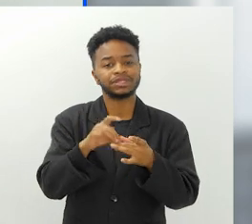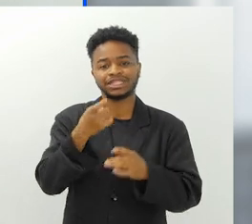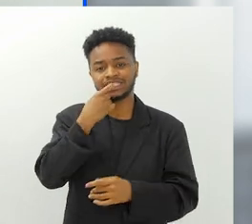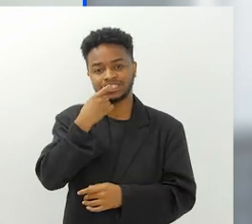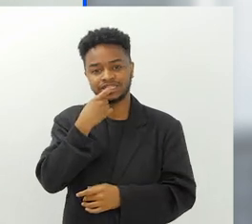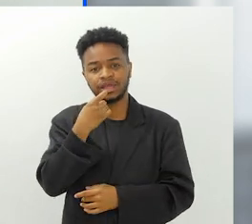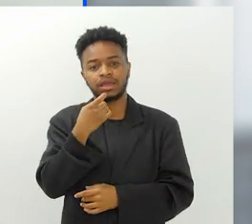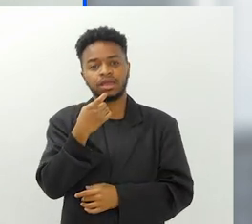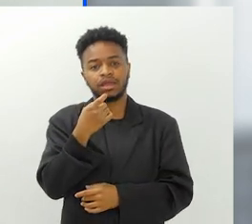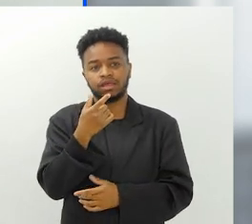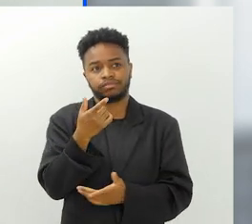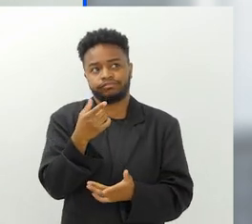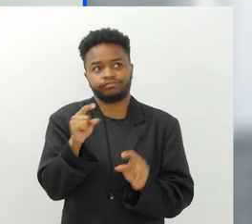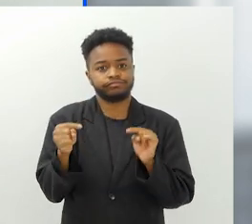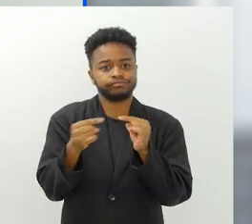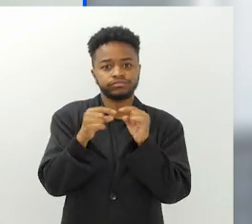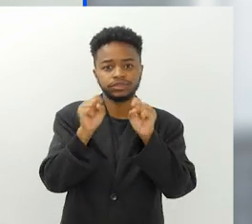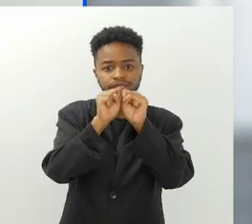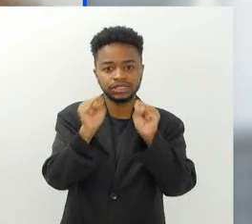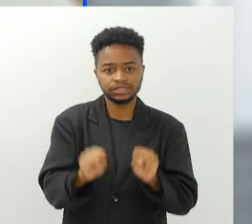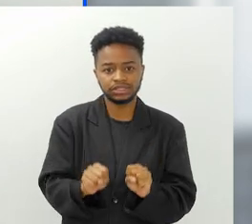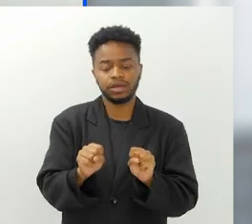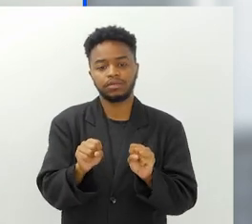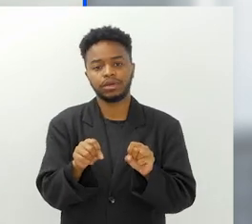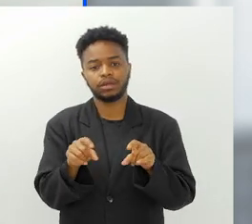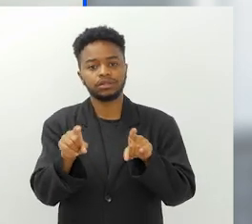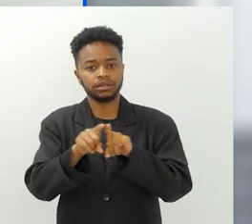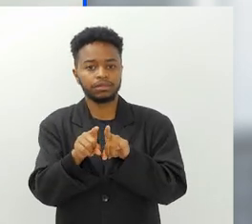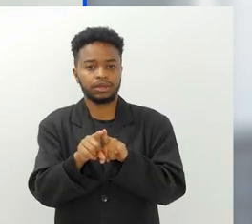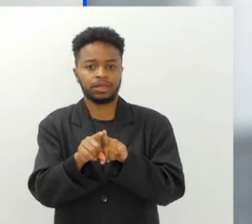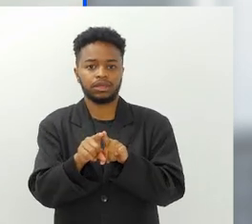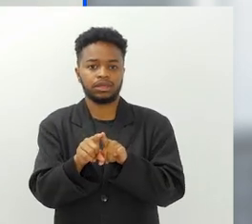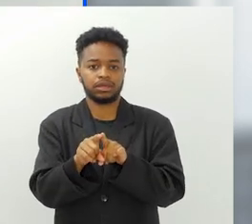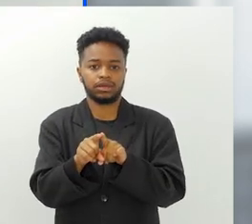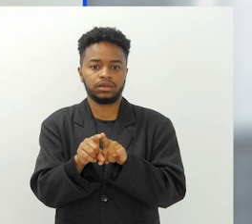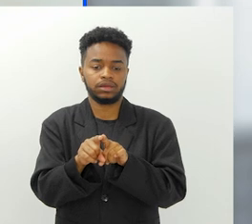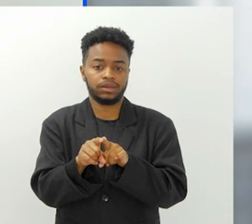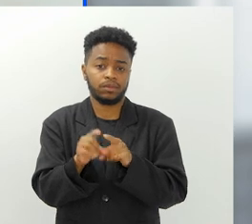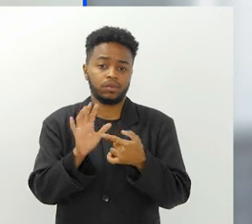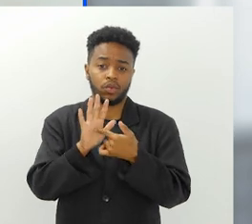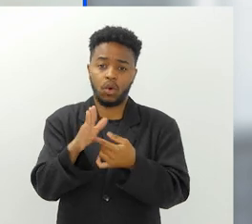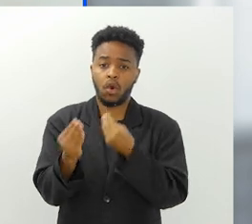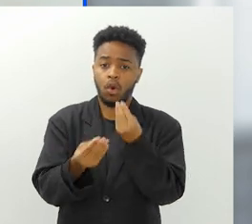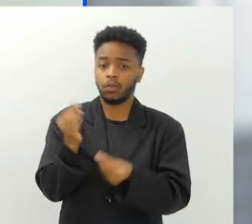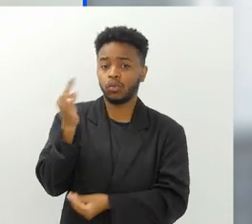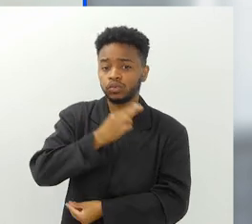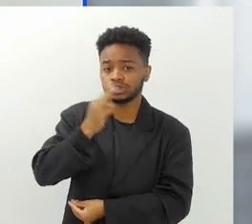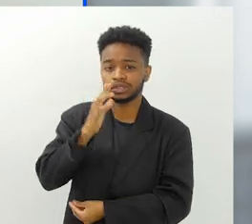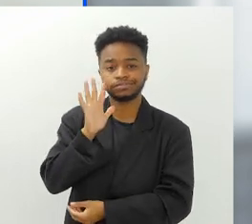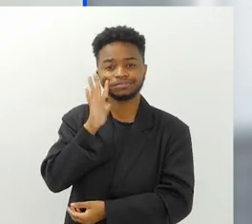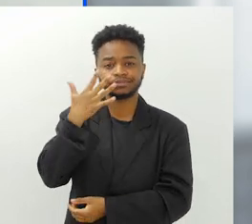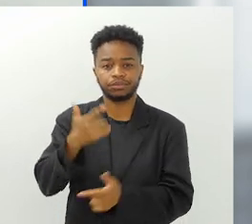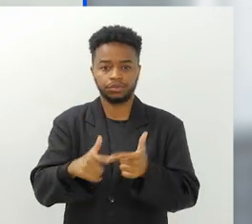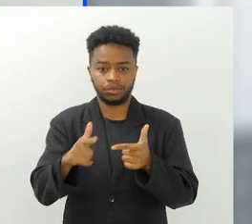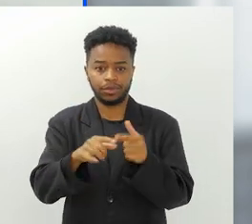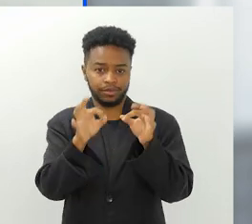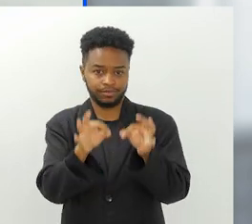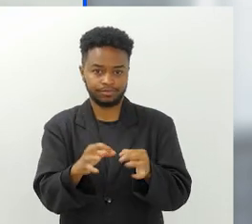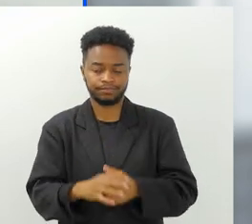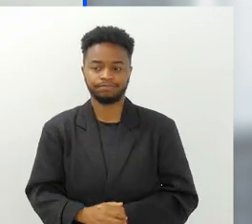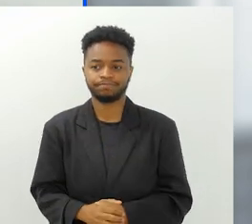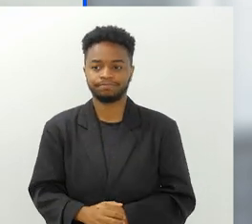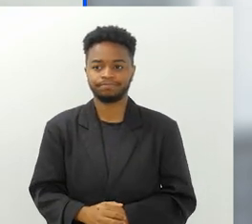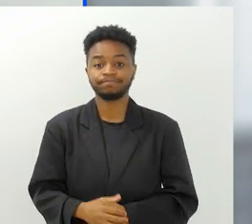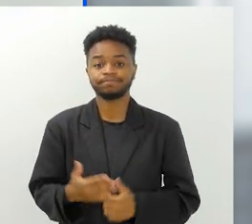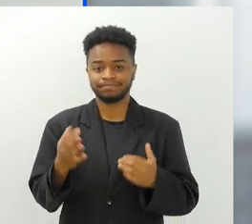realmente está vendo o plástico de uma maneira mais sistêmica e, enfim, dando a urgência necessária para esse